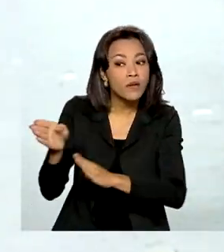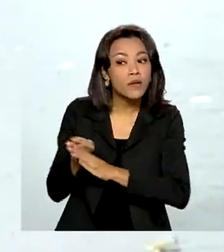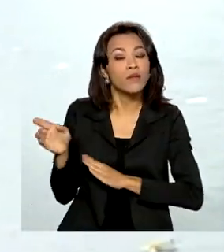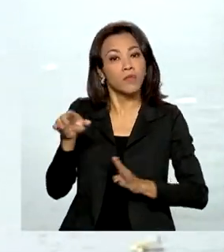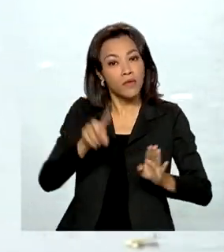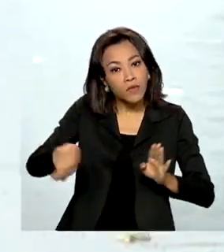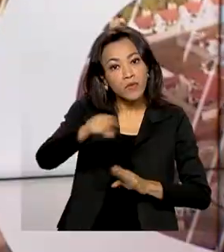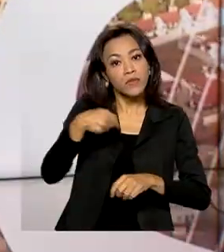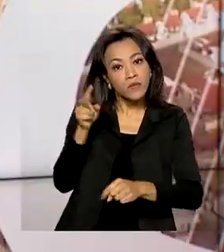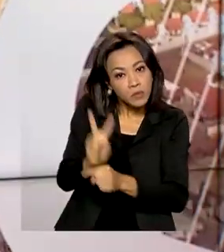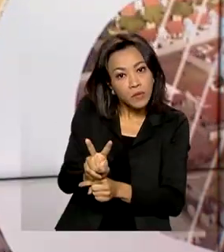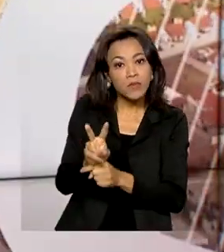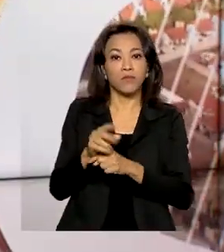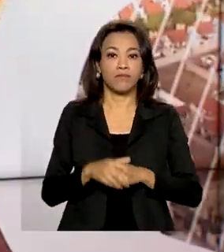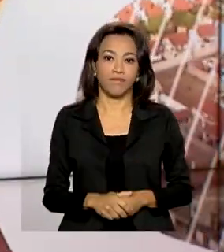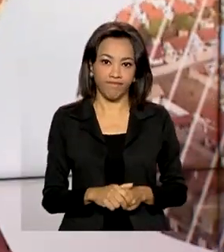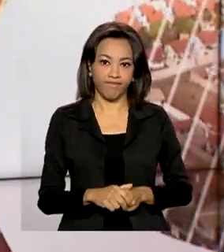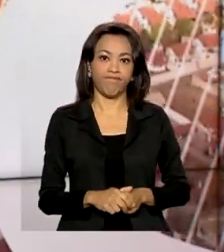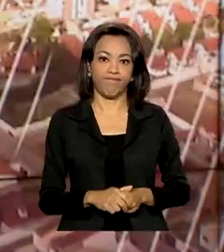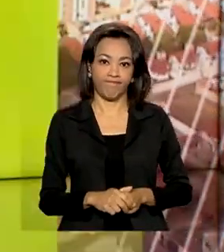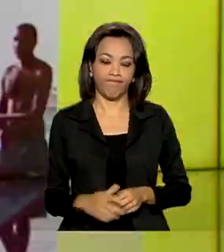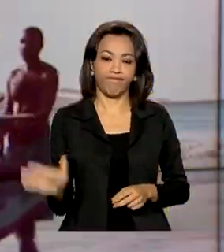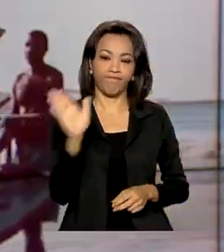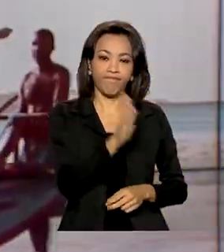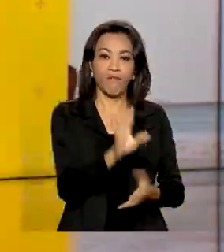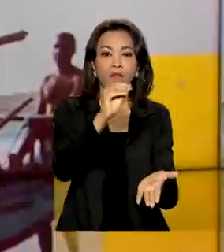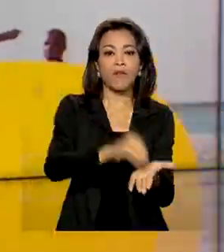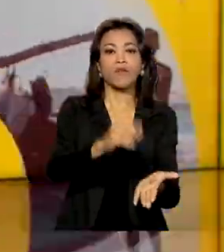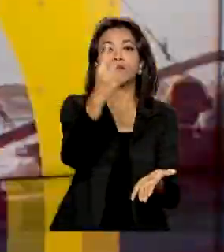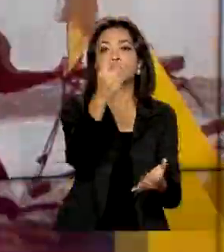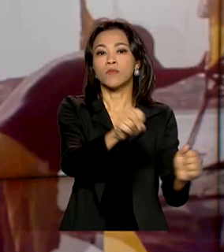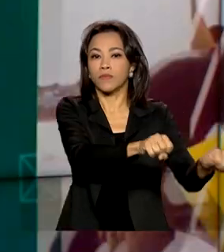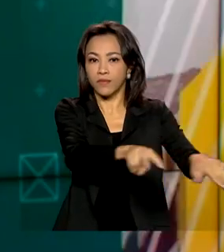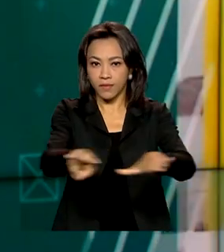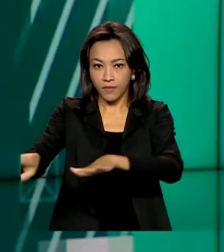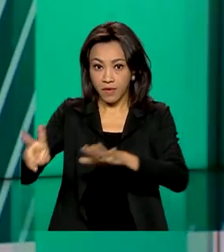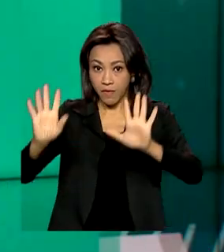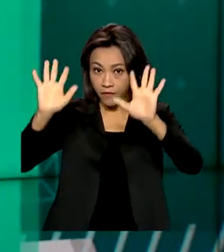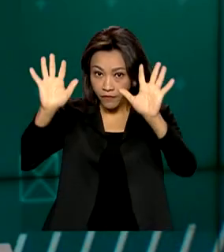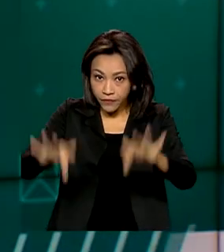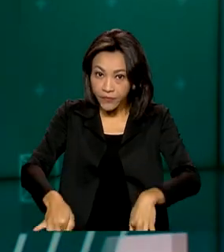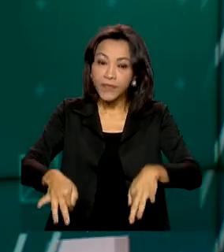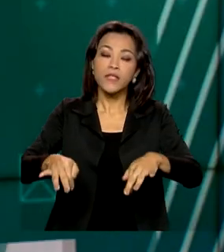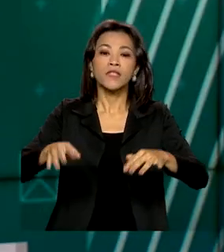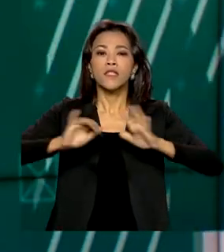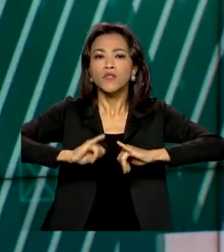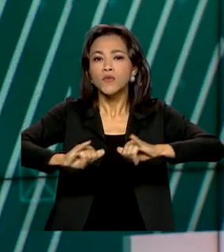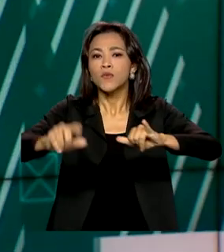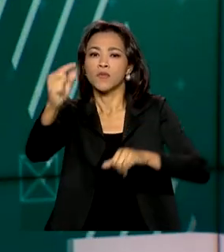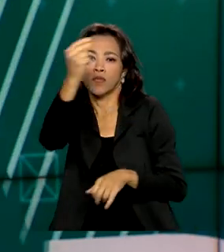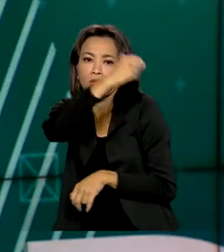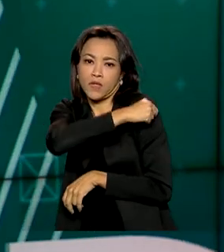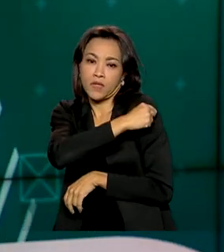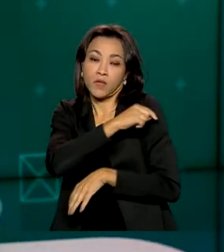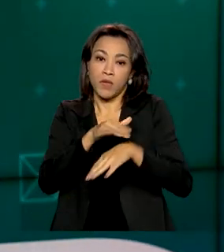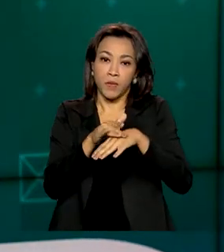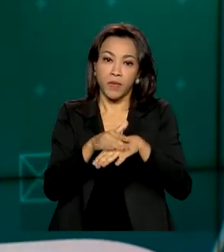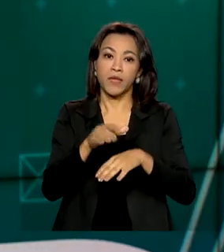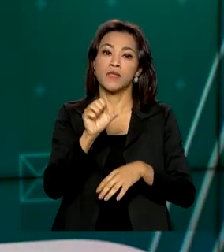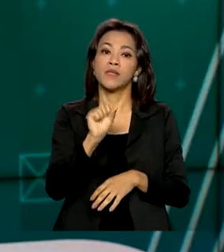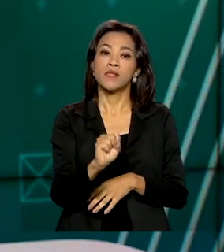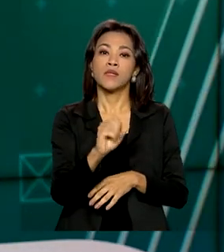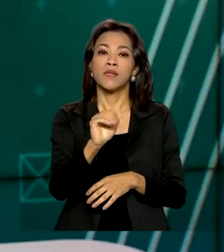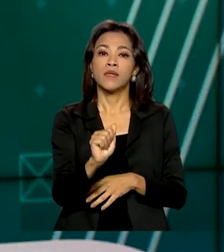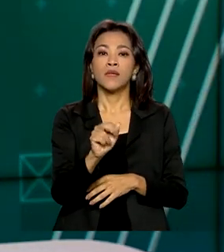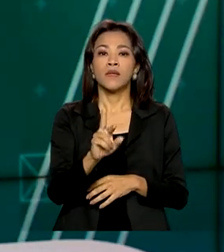autoproteção. E faltam uma semana para o encerramento da campanha contra o sarampo. Até agora, somente 25